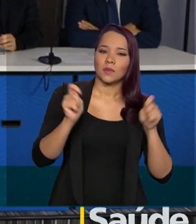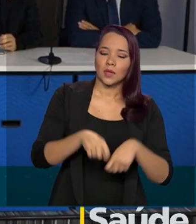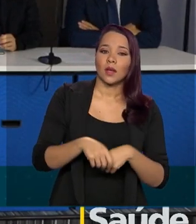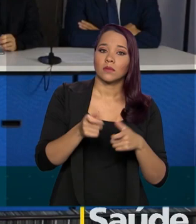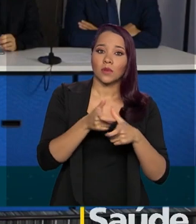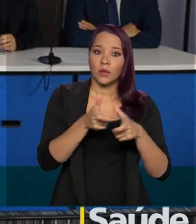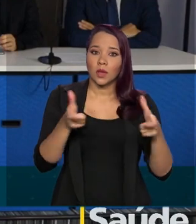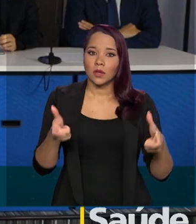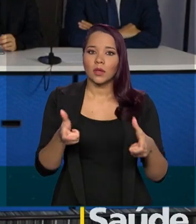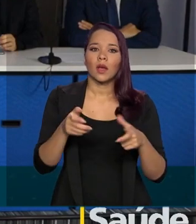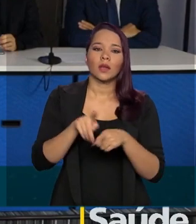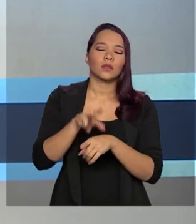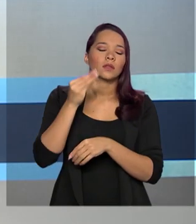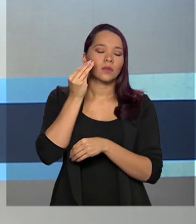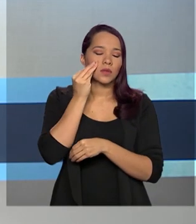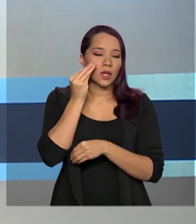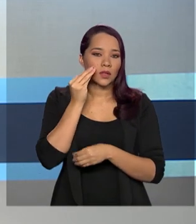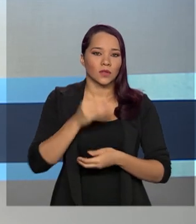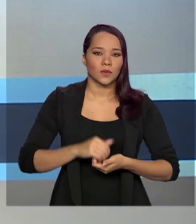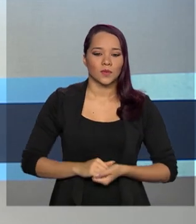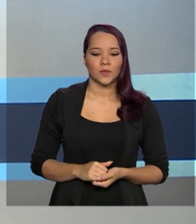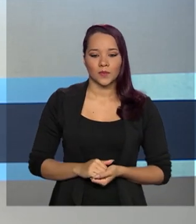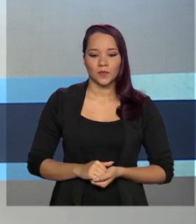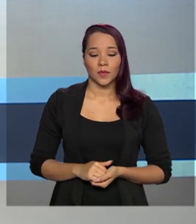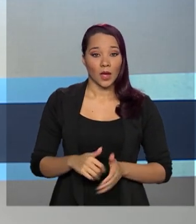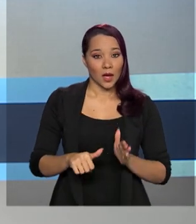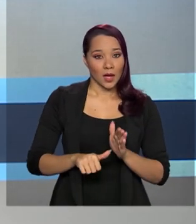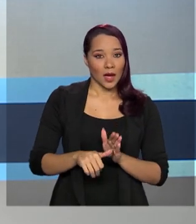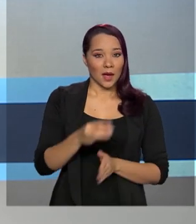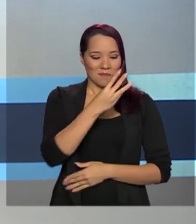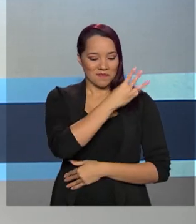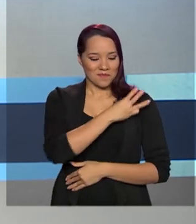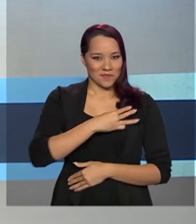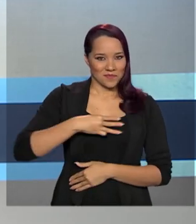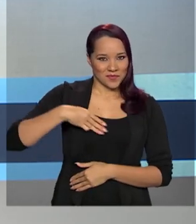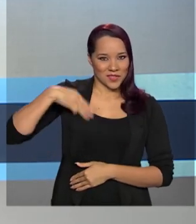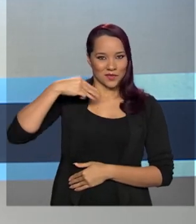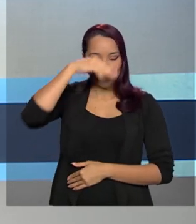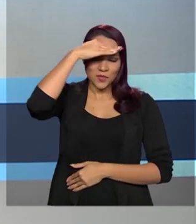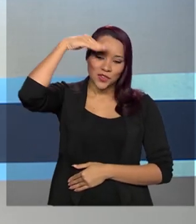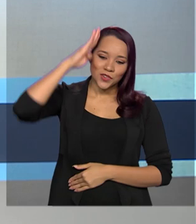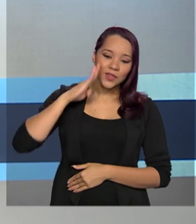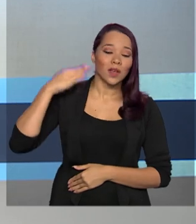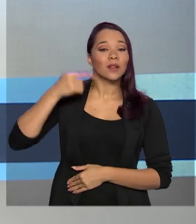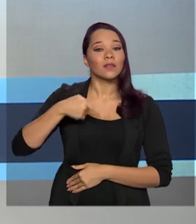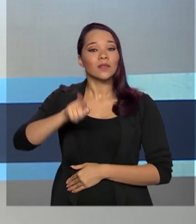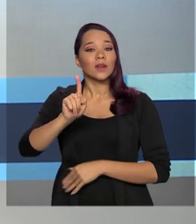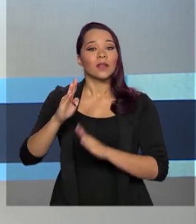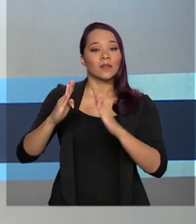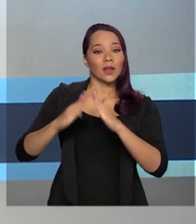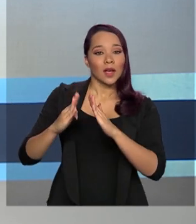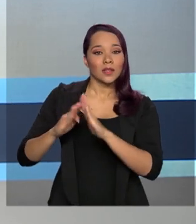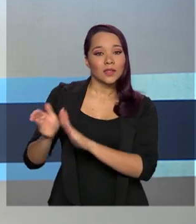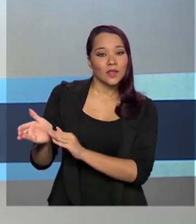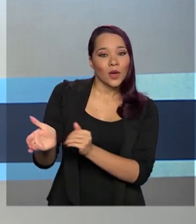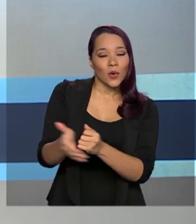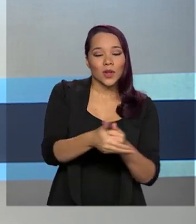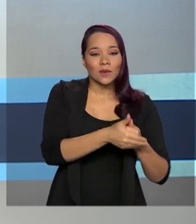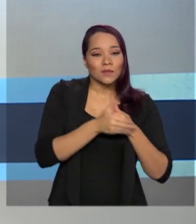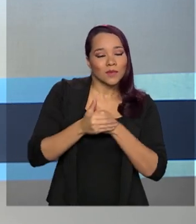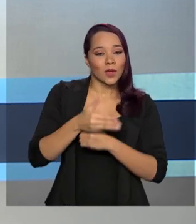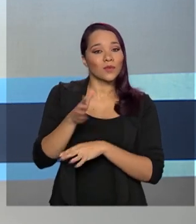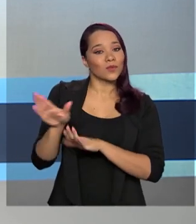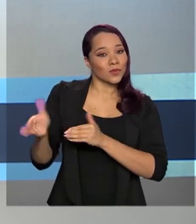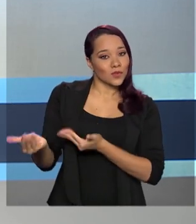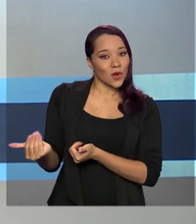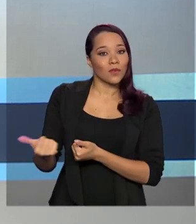aumentar a distribuição de testes. A primeira-dama, Michele Bolsonaro, esteve em uma casa de acolhimento de adolescentes do Distrito